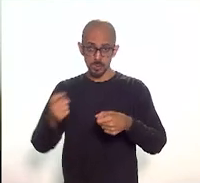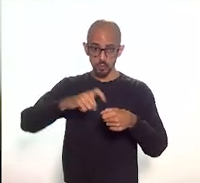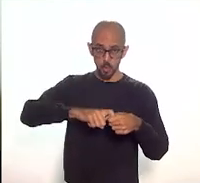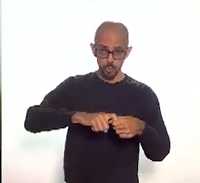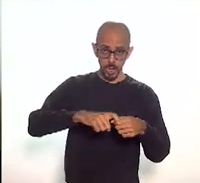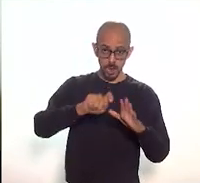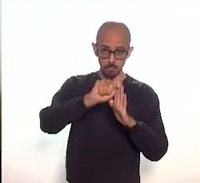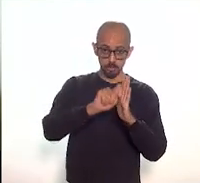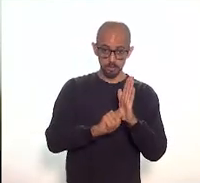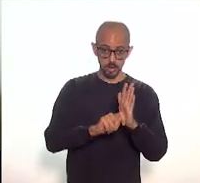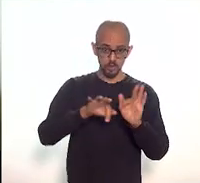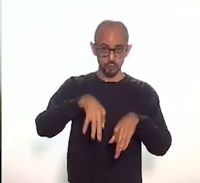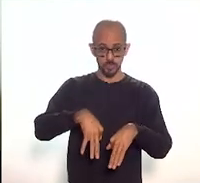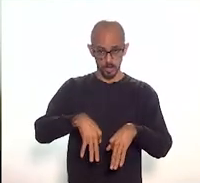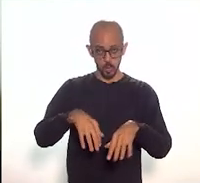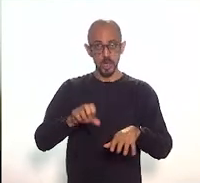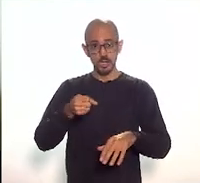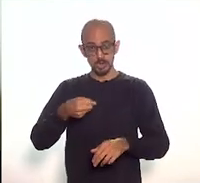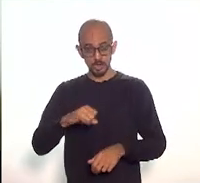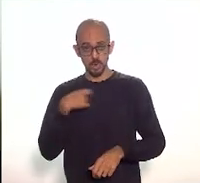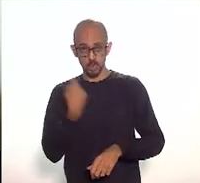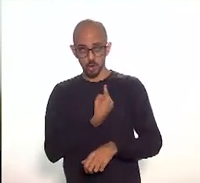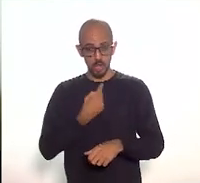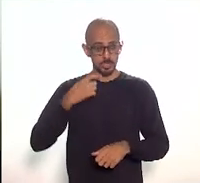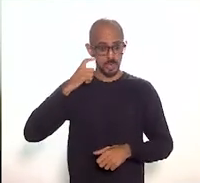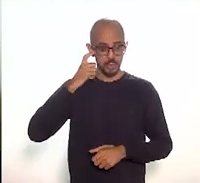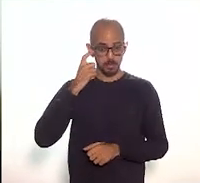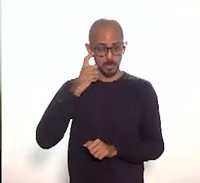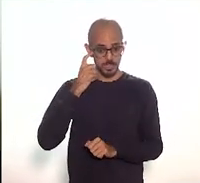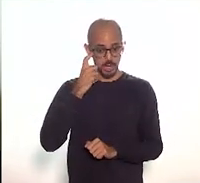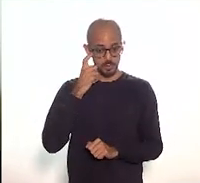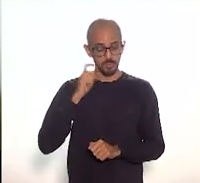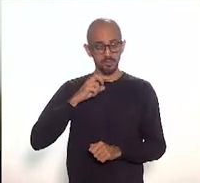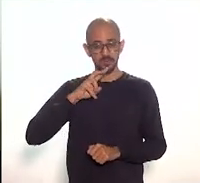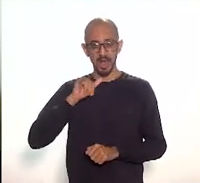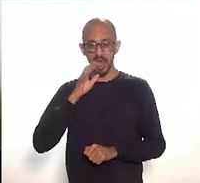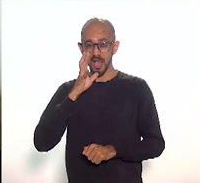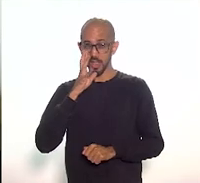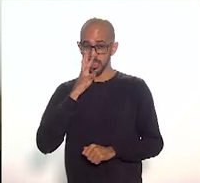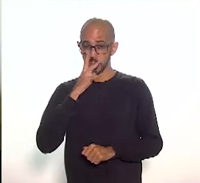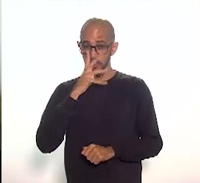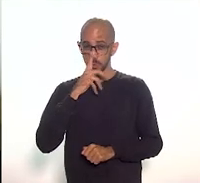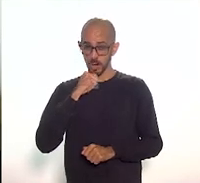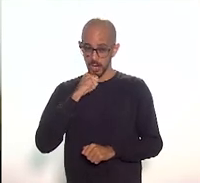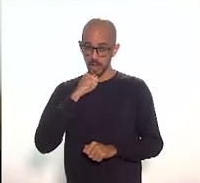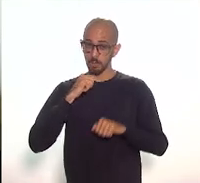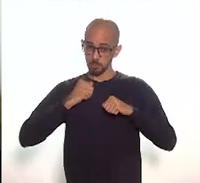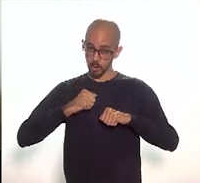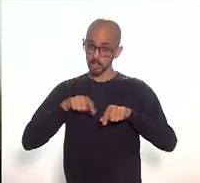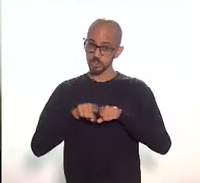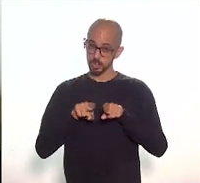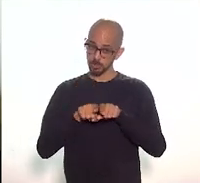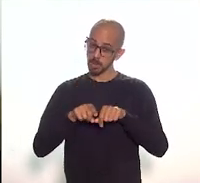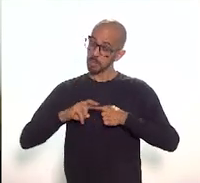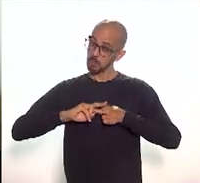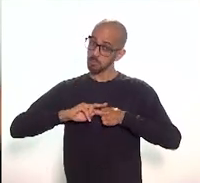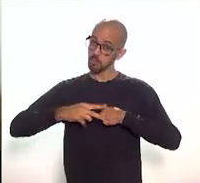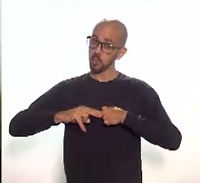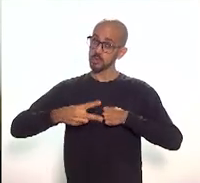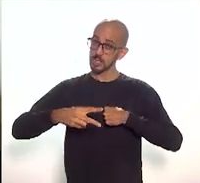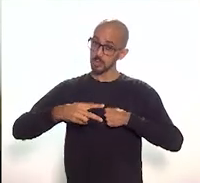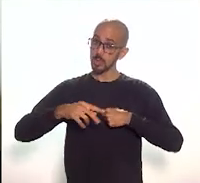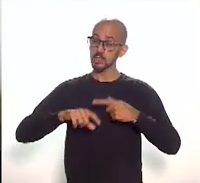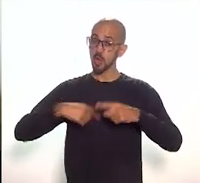como nós temos achado que essa ideia seja rigorosa, ele pode vir a se desdobrar em outros